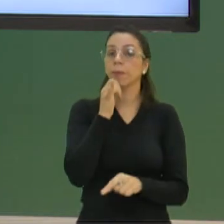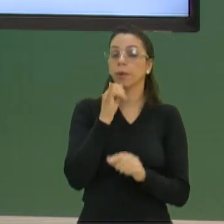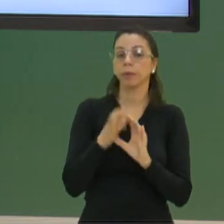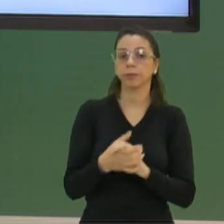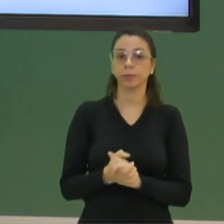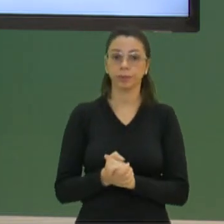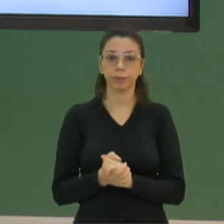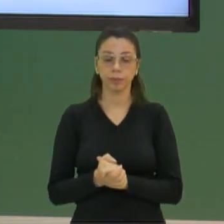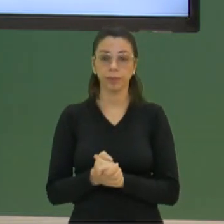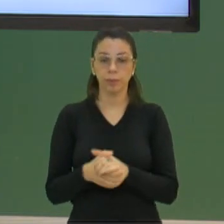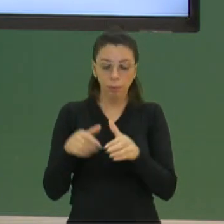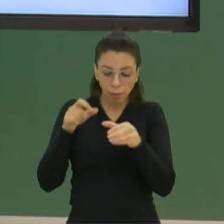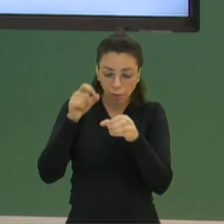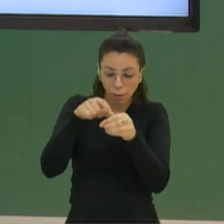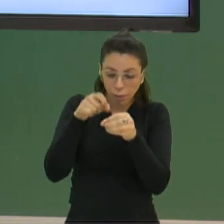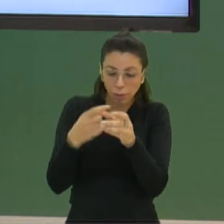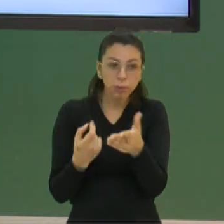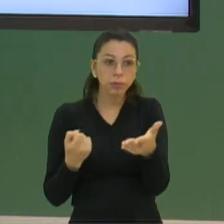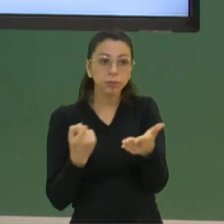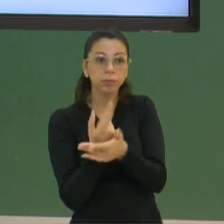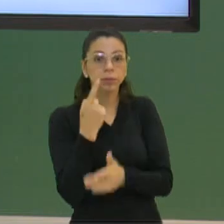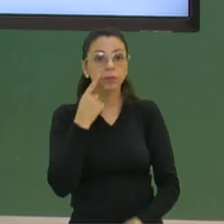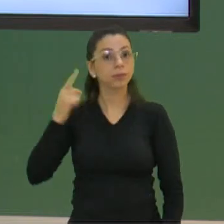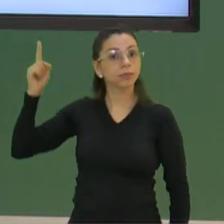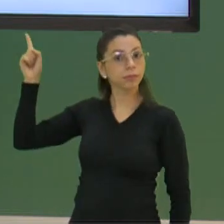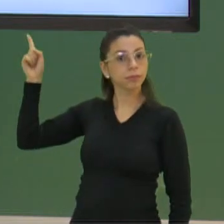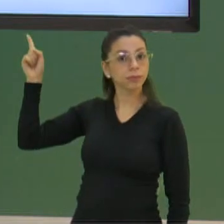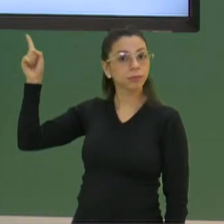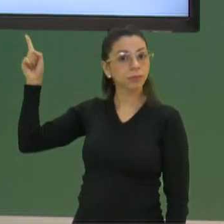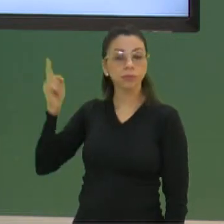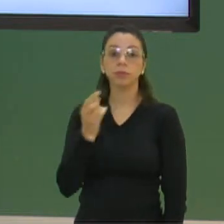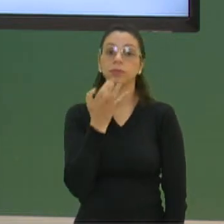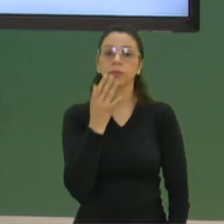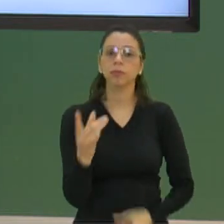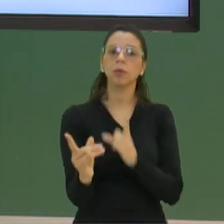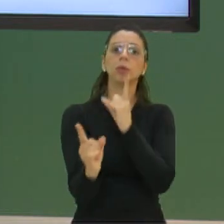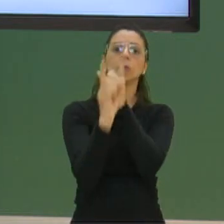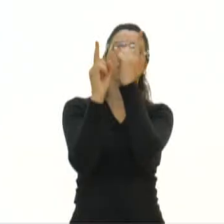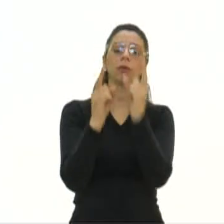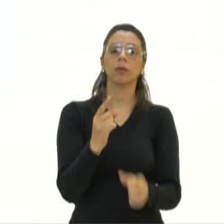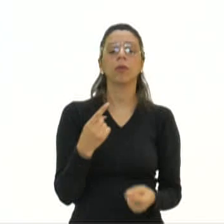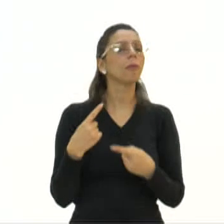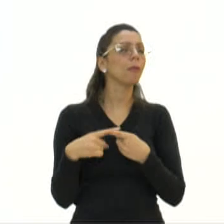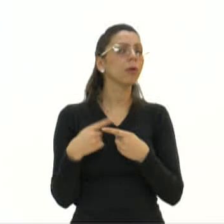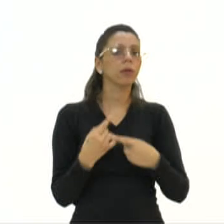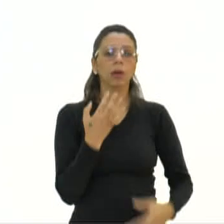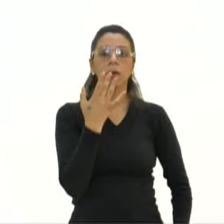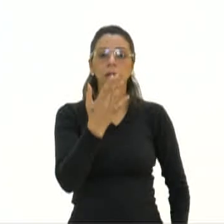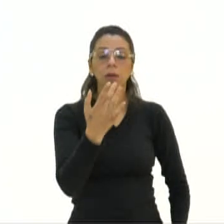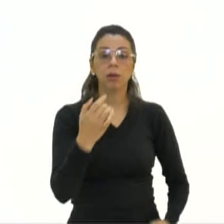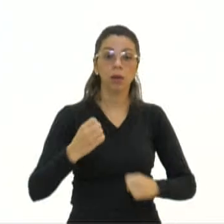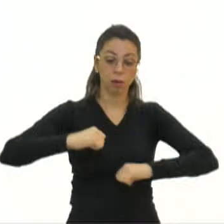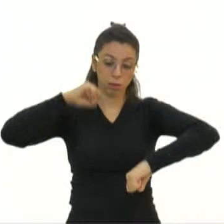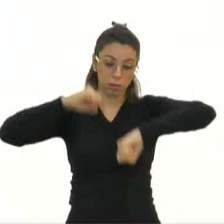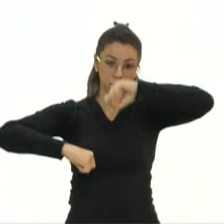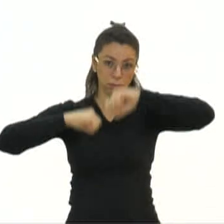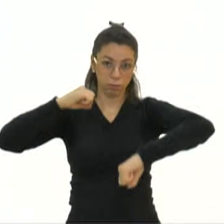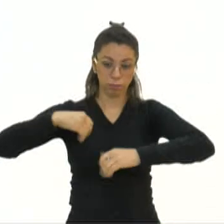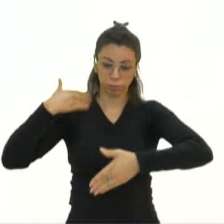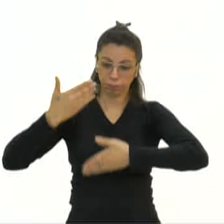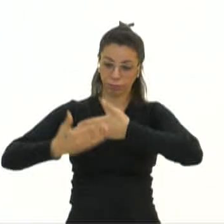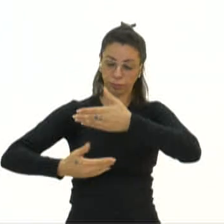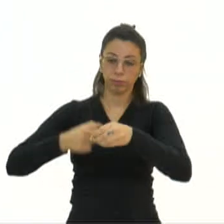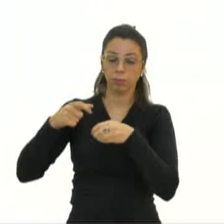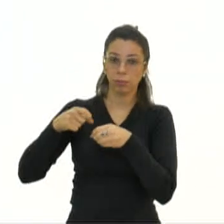para comprar a semente, você encontra ela assim, colorida. O que é isso? É um processo que a indústria realiza na